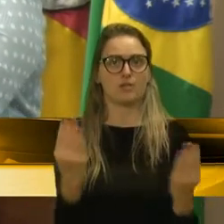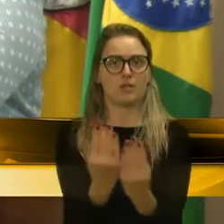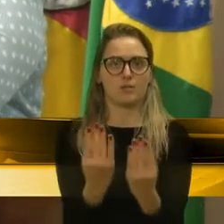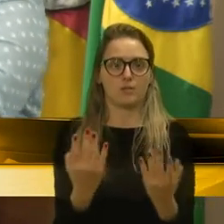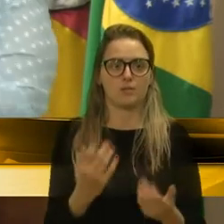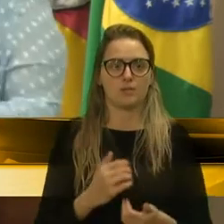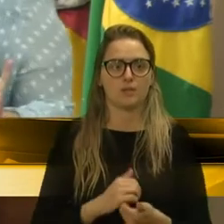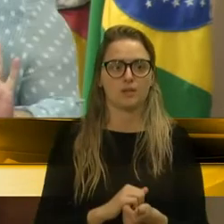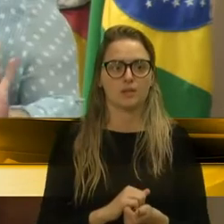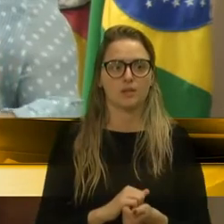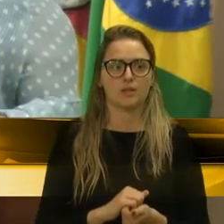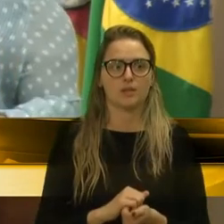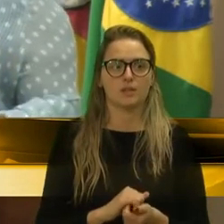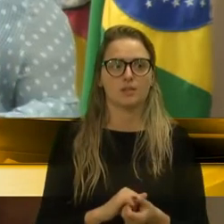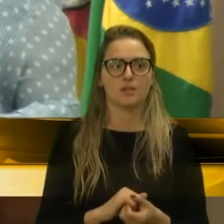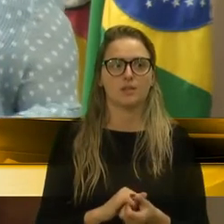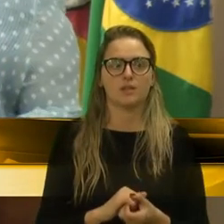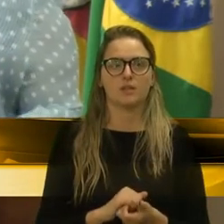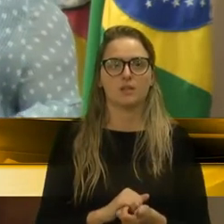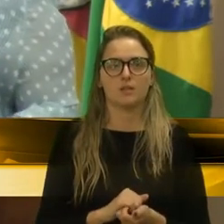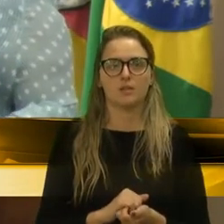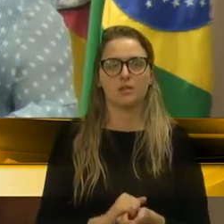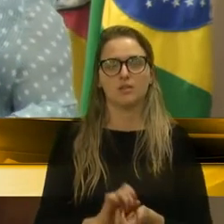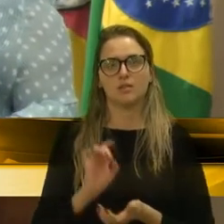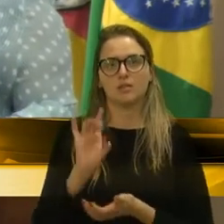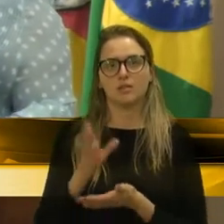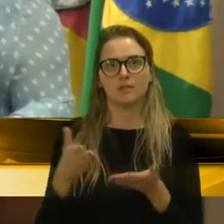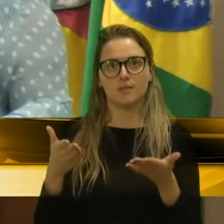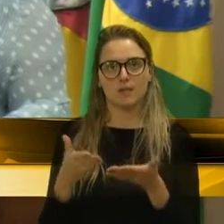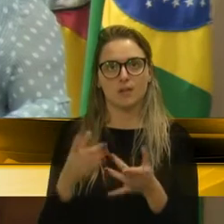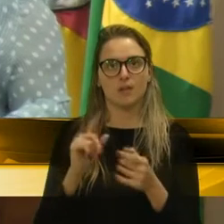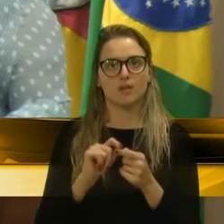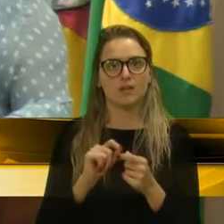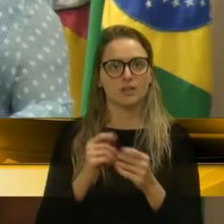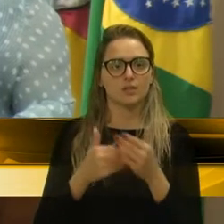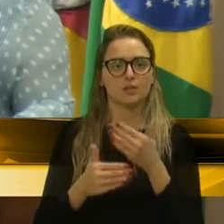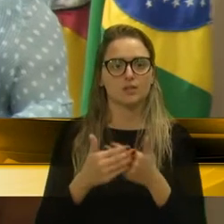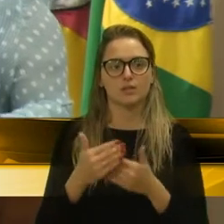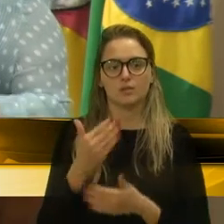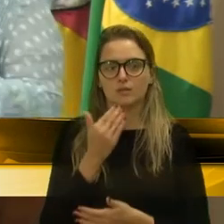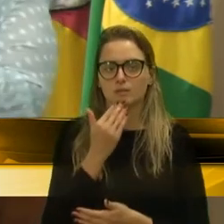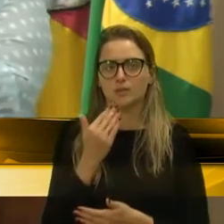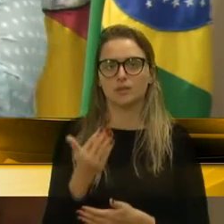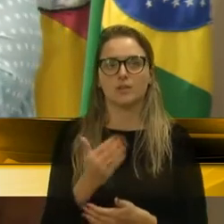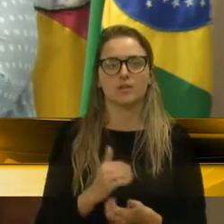E agora está desse jeito. Só nesse ano nós temos todas essas solicitações.